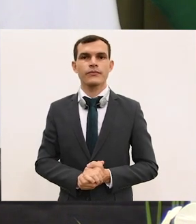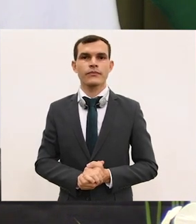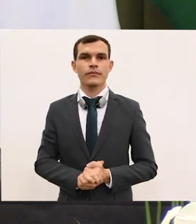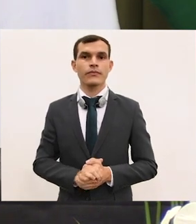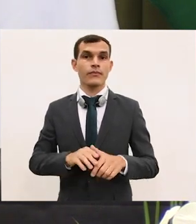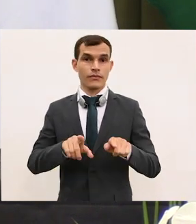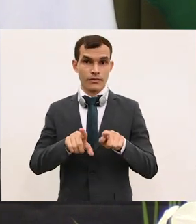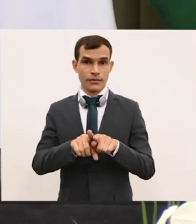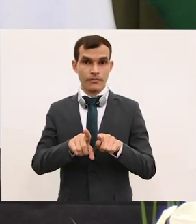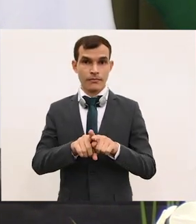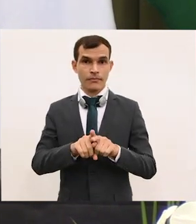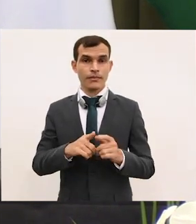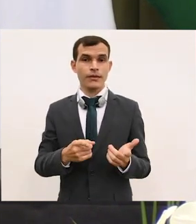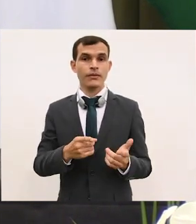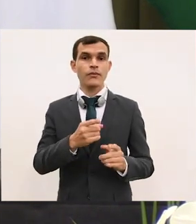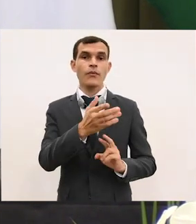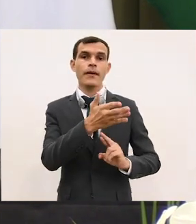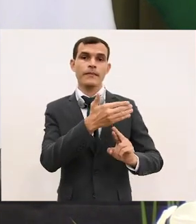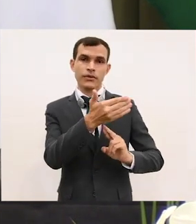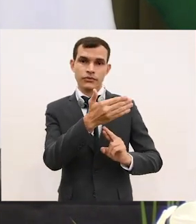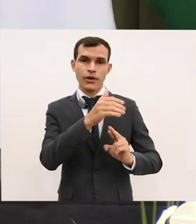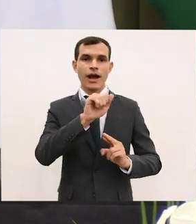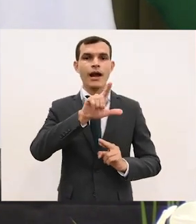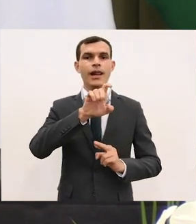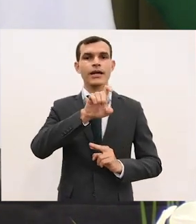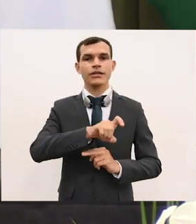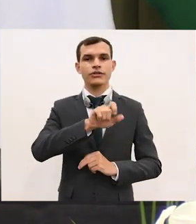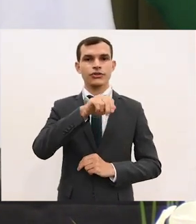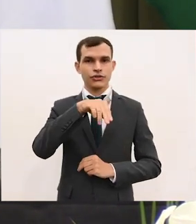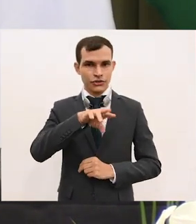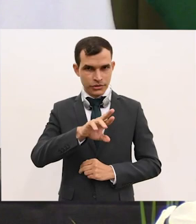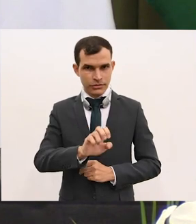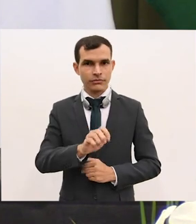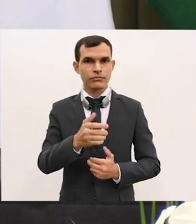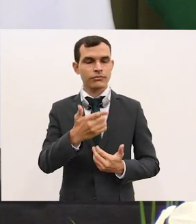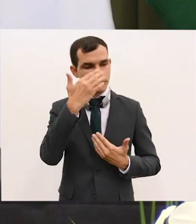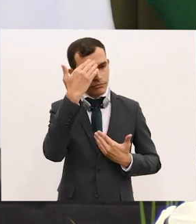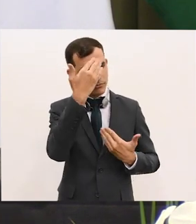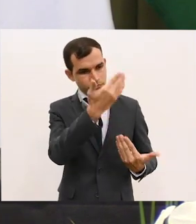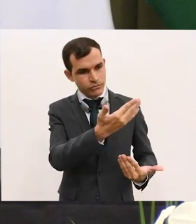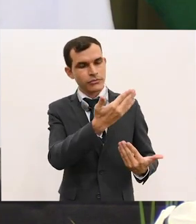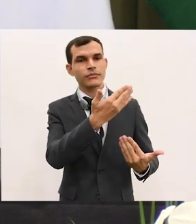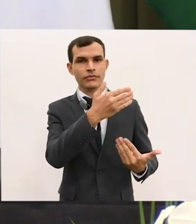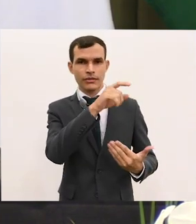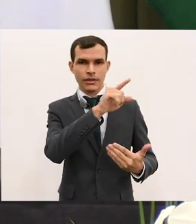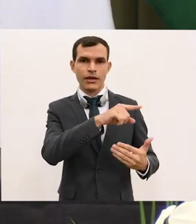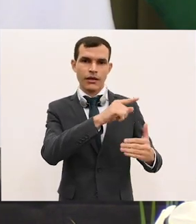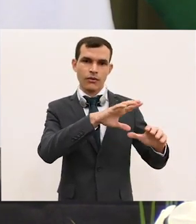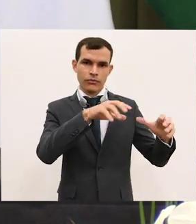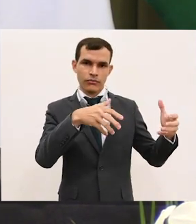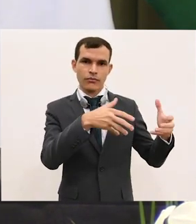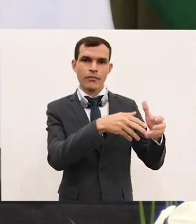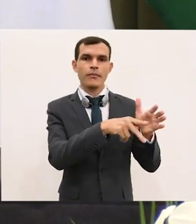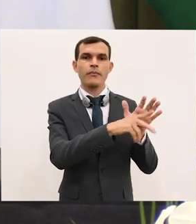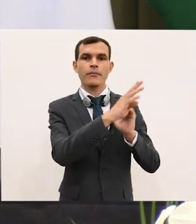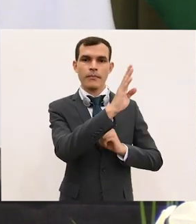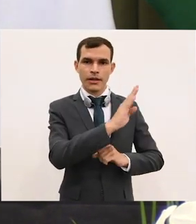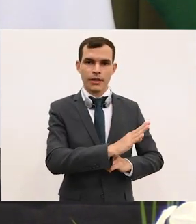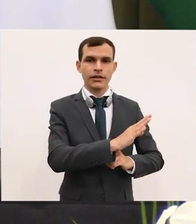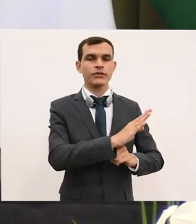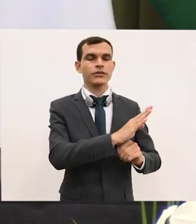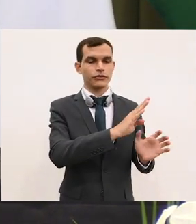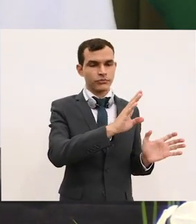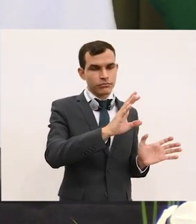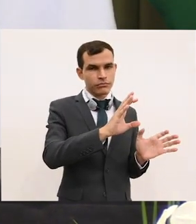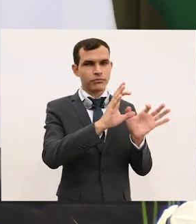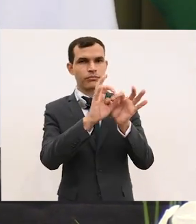embaixador Alexandre Parola, que é o representante permanente da Delegação do Brasil junto à Organização Mundial do Comércio em Genebra.